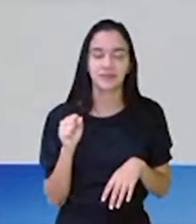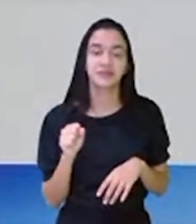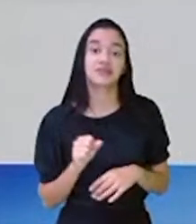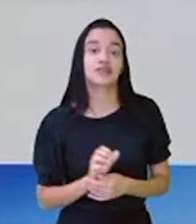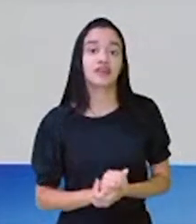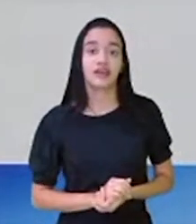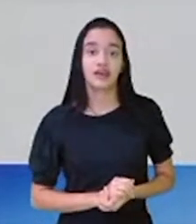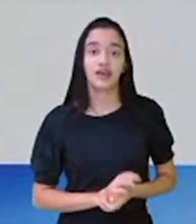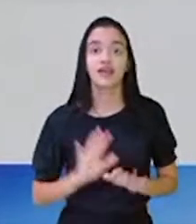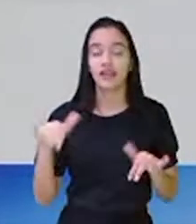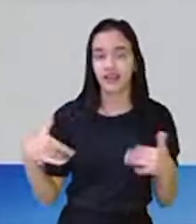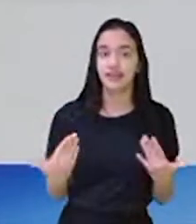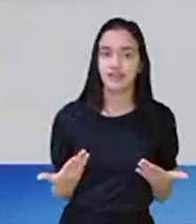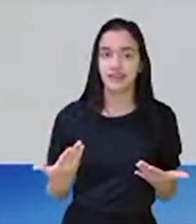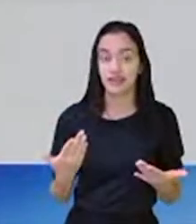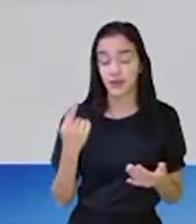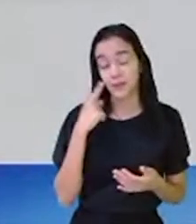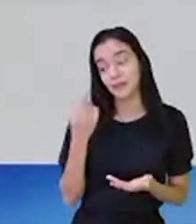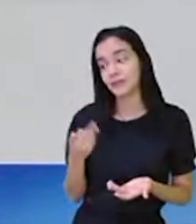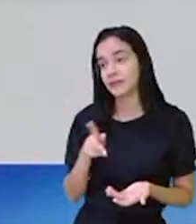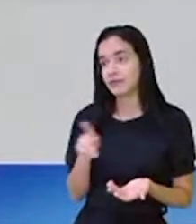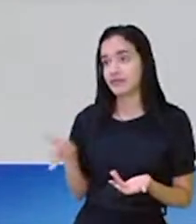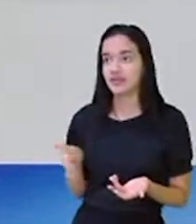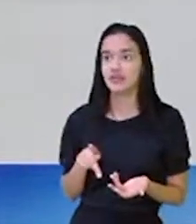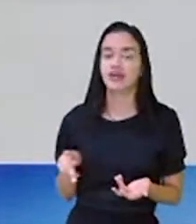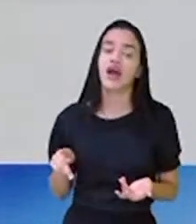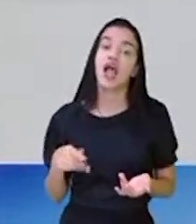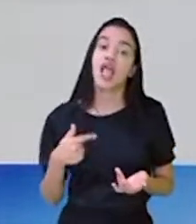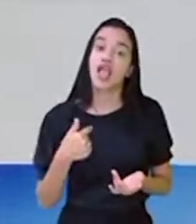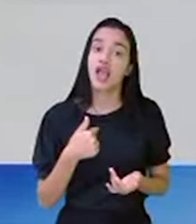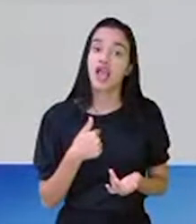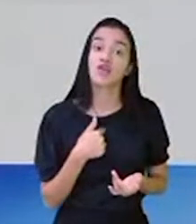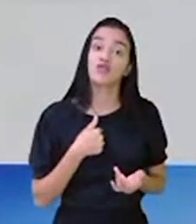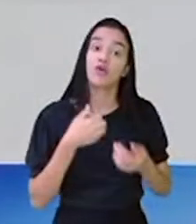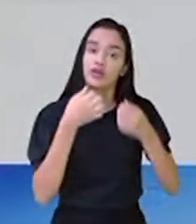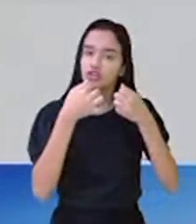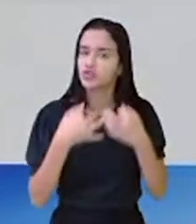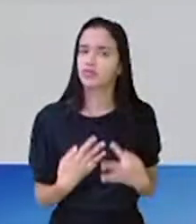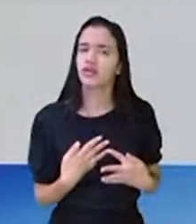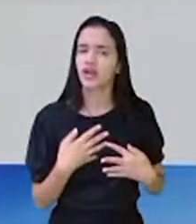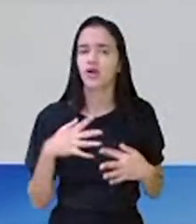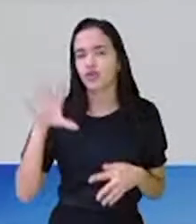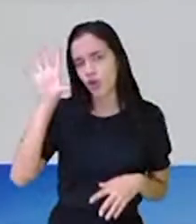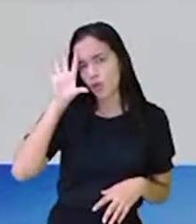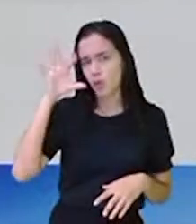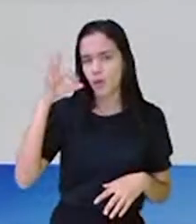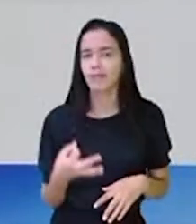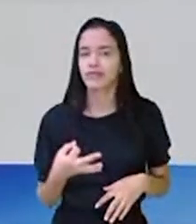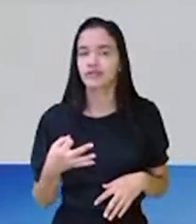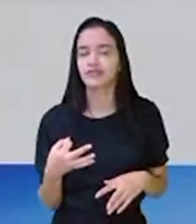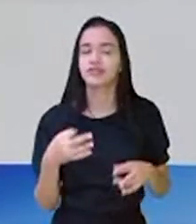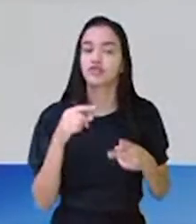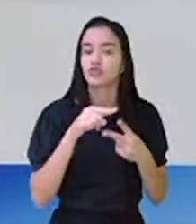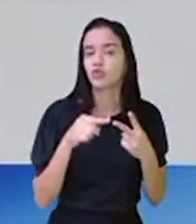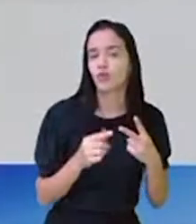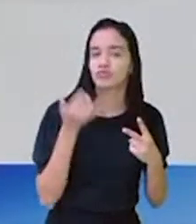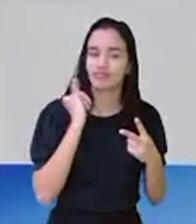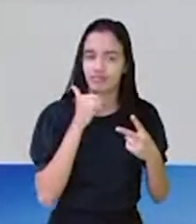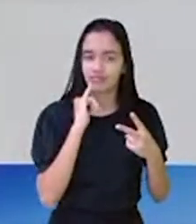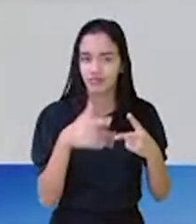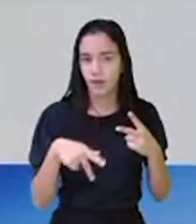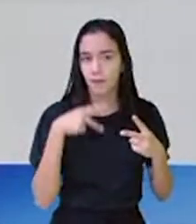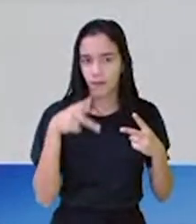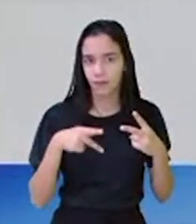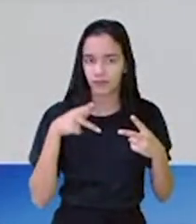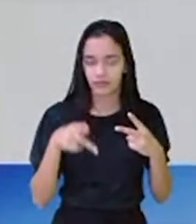para mim, é fome. E aí, professora Gátia, eu vou explicar mais ou menos o que eu compreendo desses dois ditados que foi dito aí.